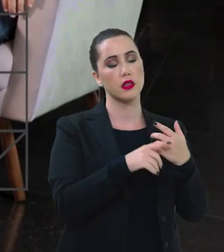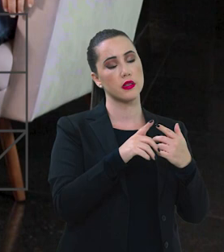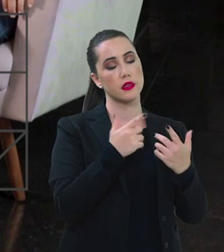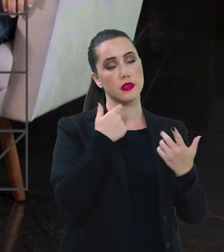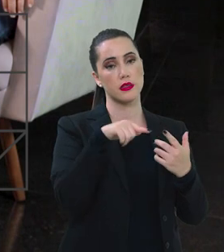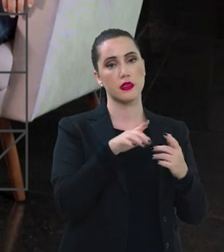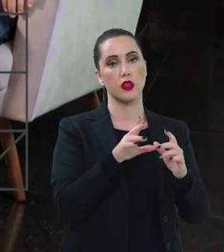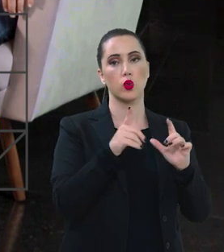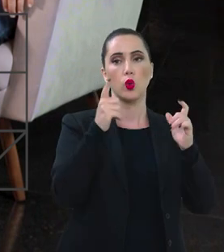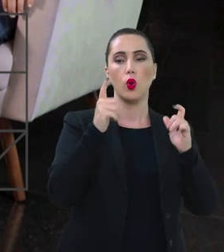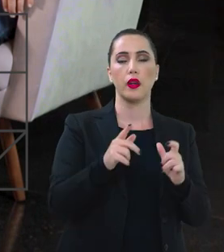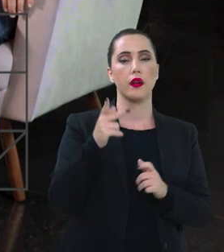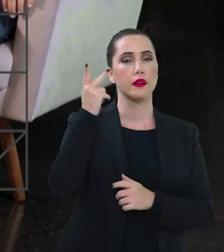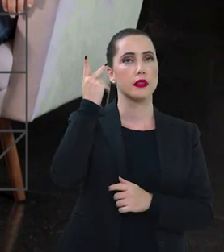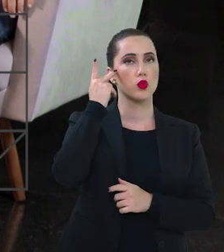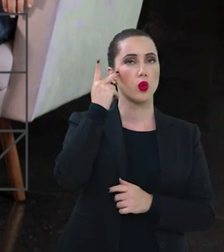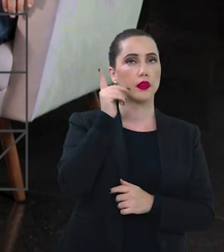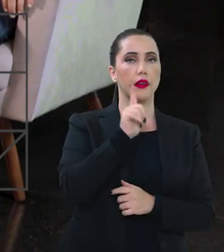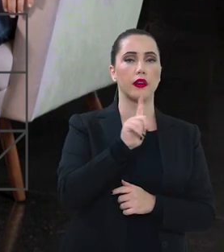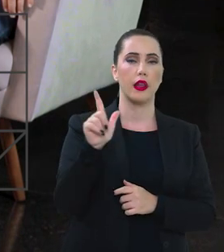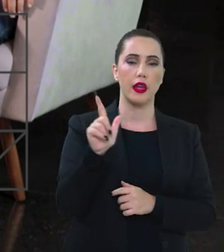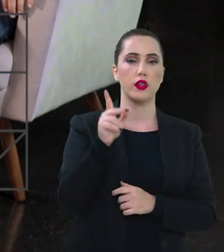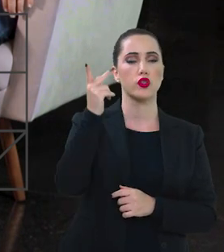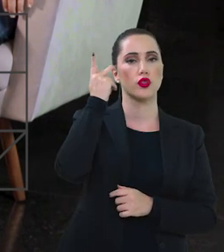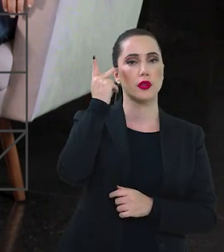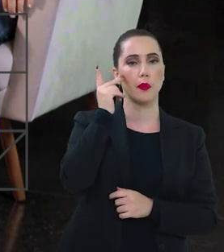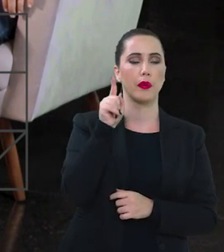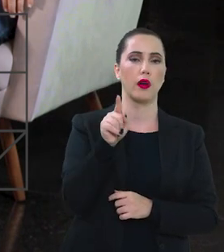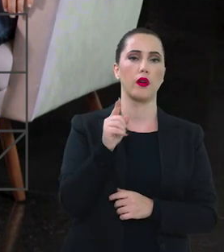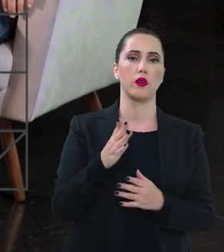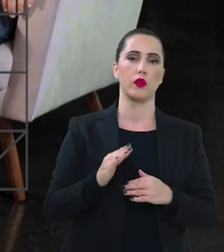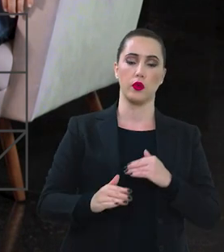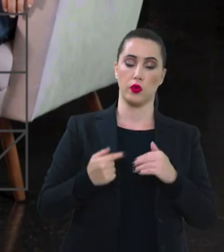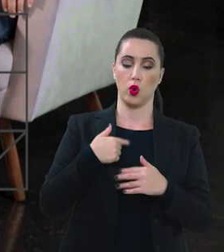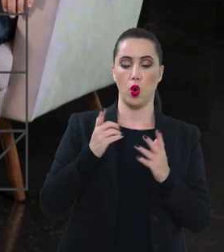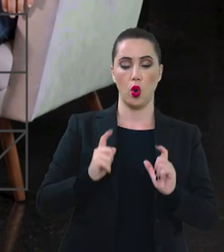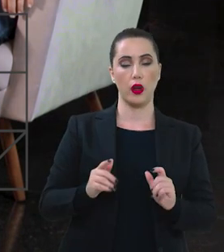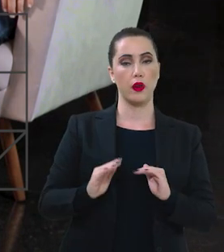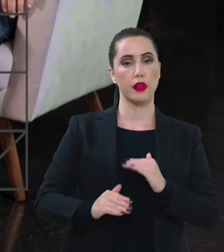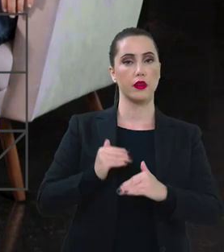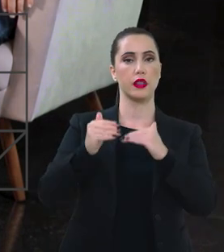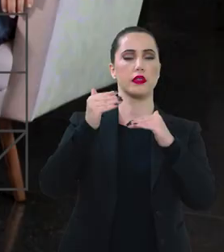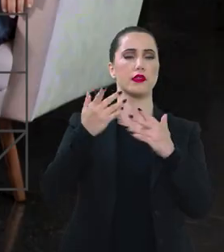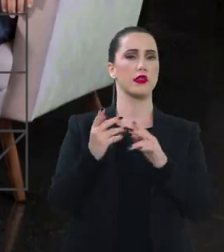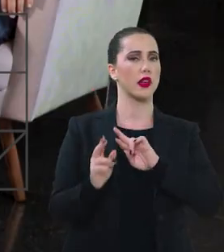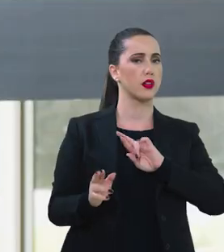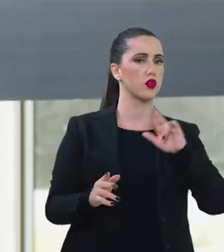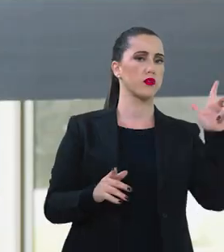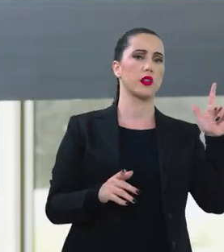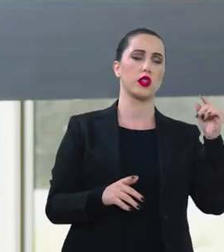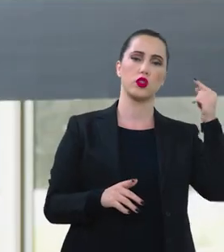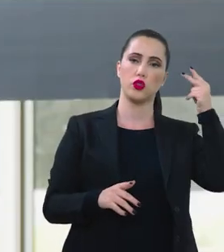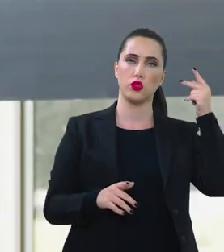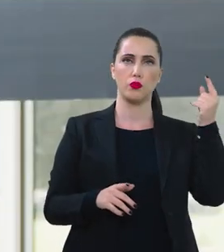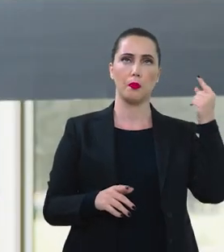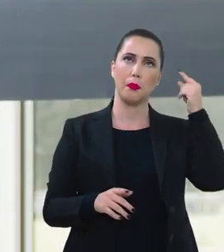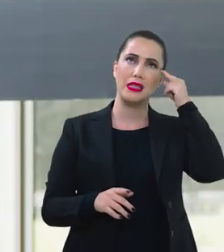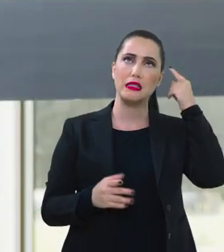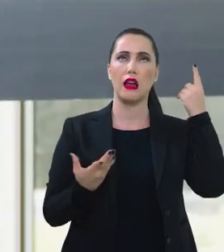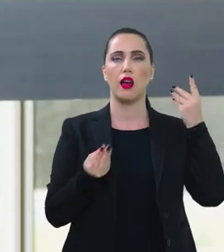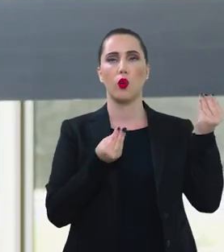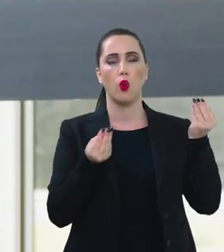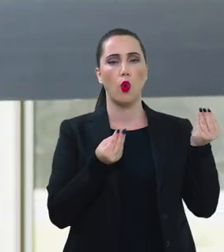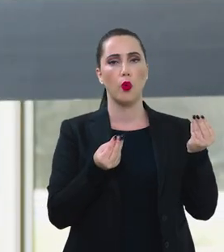pública na zona leste de São Paulo, por exemplo, que é de onde eu moro, morava, onde eu cresci, é diferente do que pensar a segurança